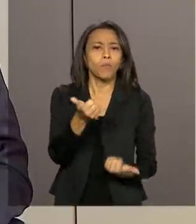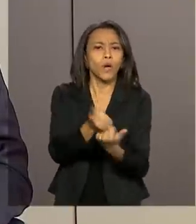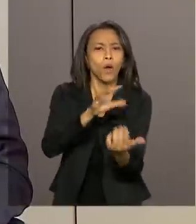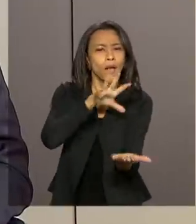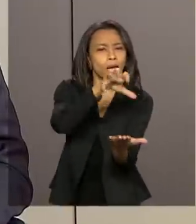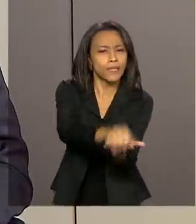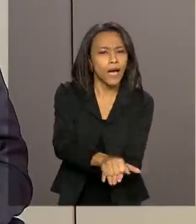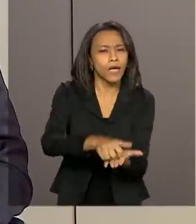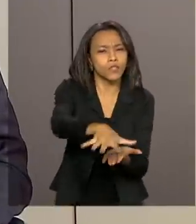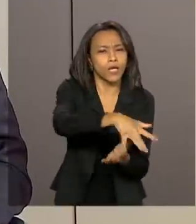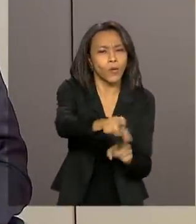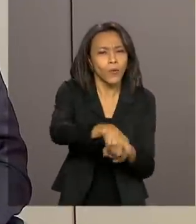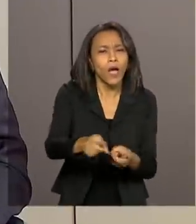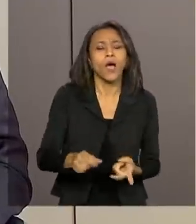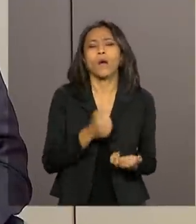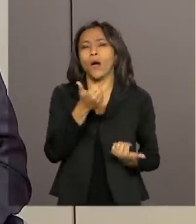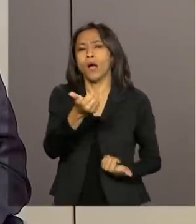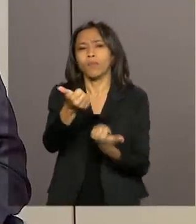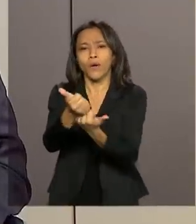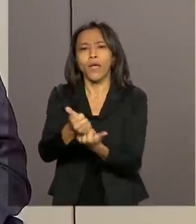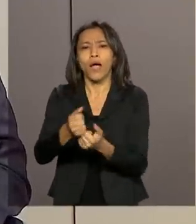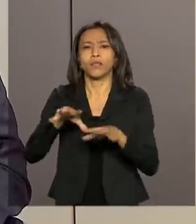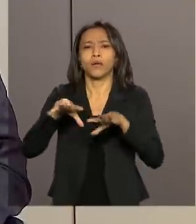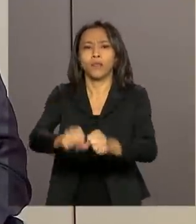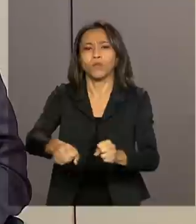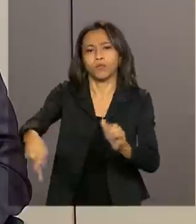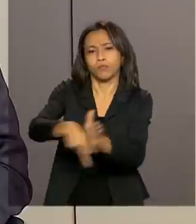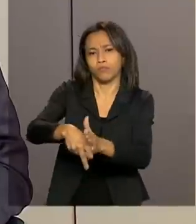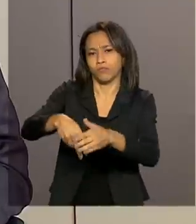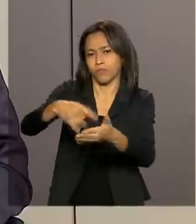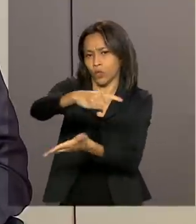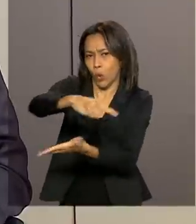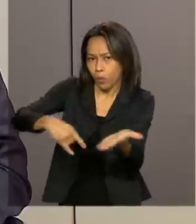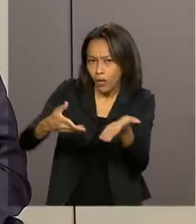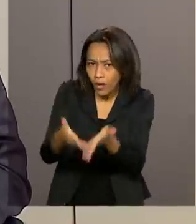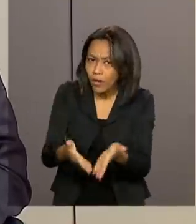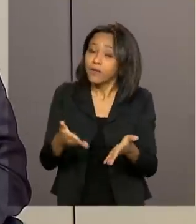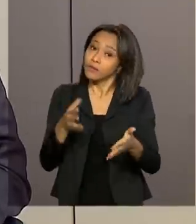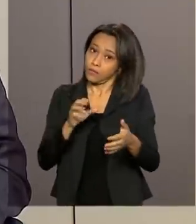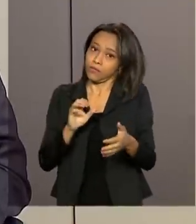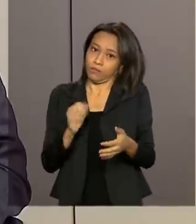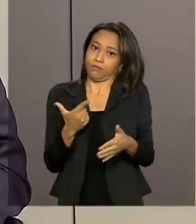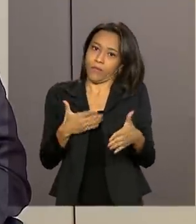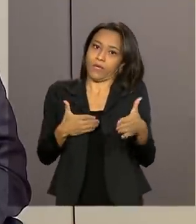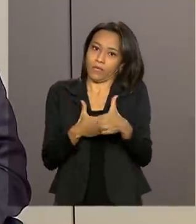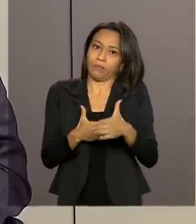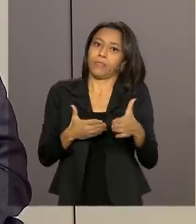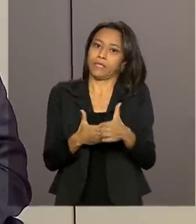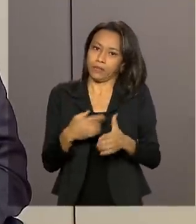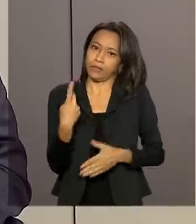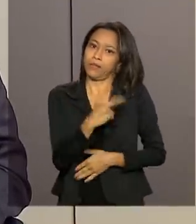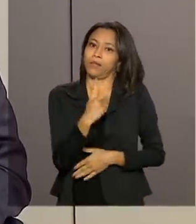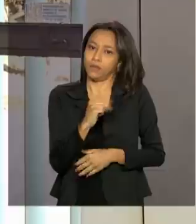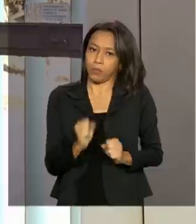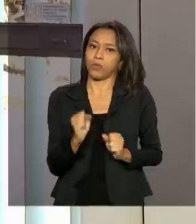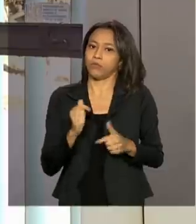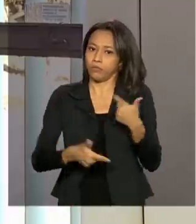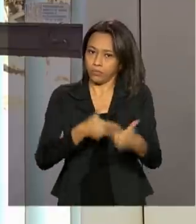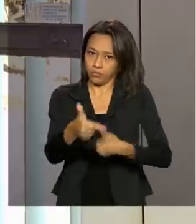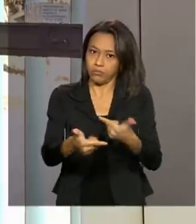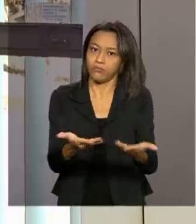ambiental rural, apoiar a questão da regularização fundiária dentro dos limites que eles podem trabalhar.